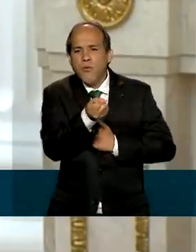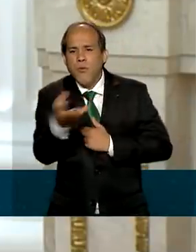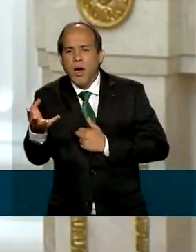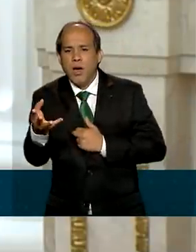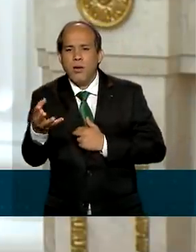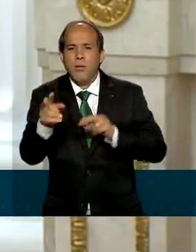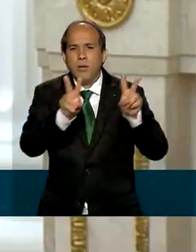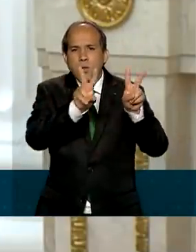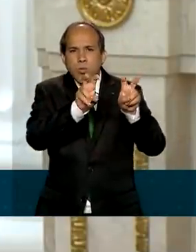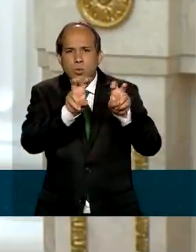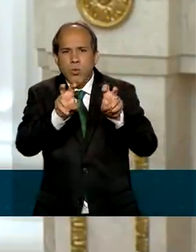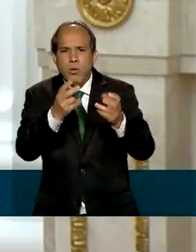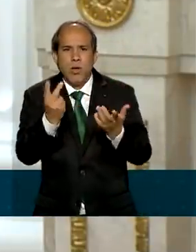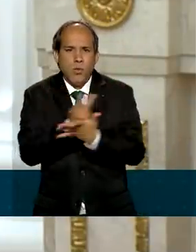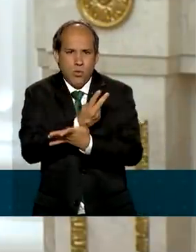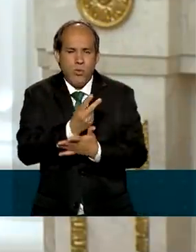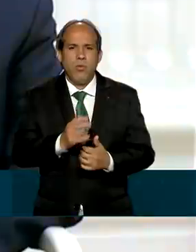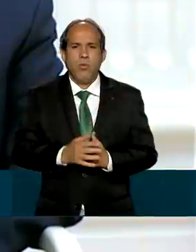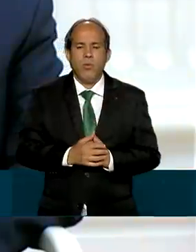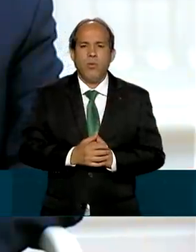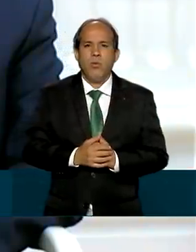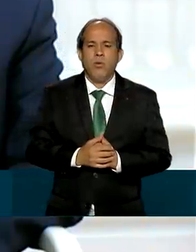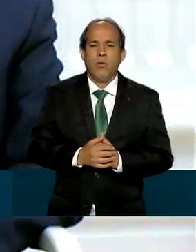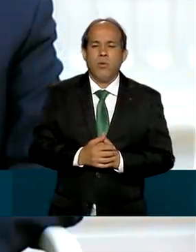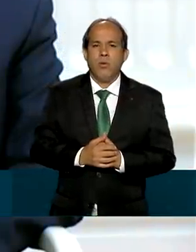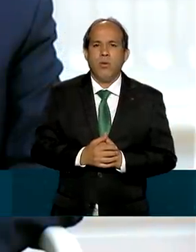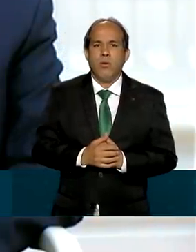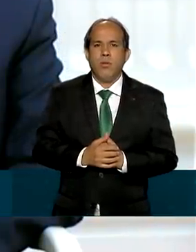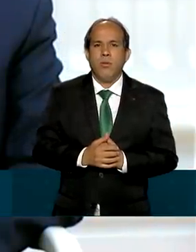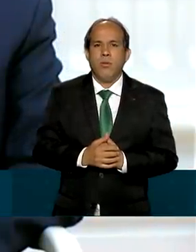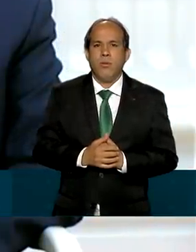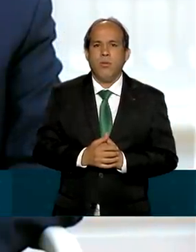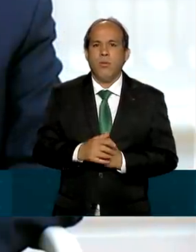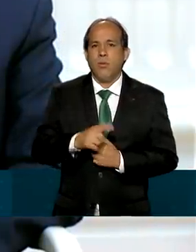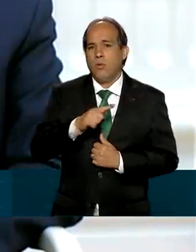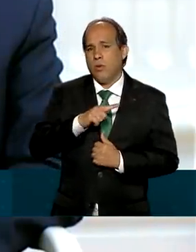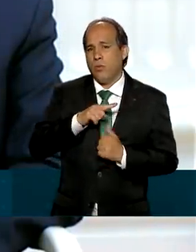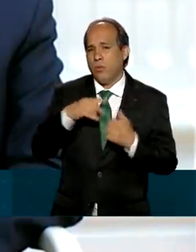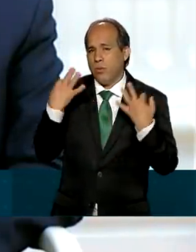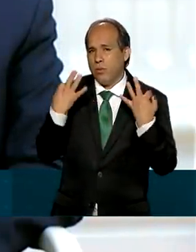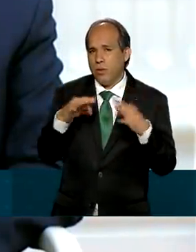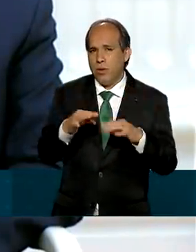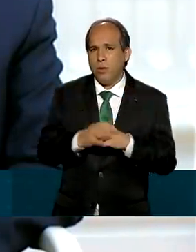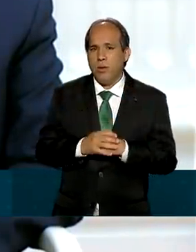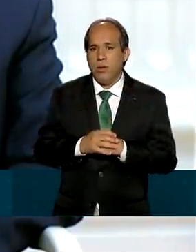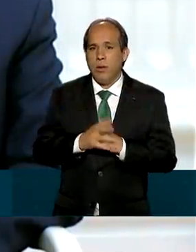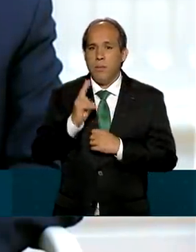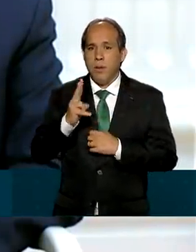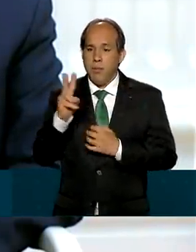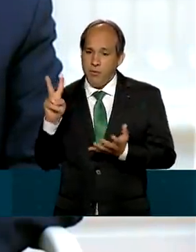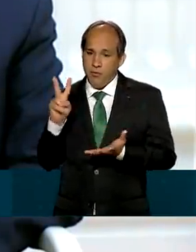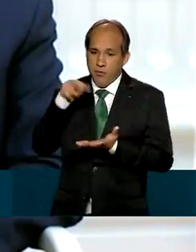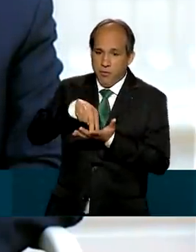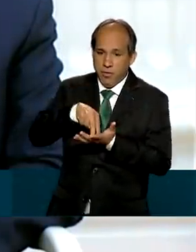Eu tenho certeza que até mesmo essa passagem por aqui